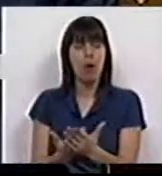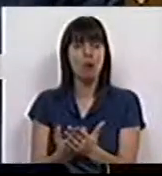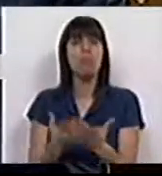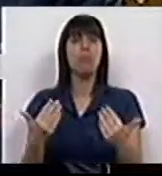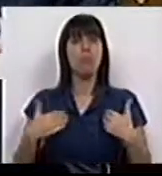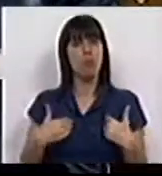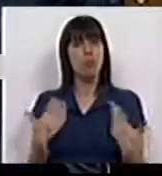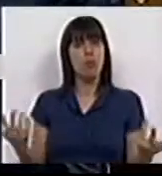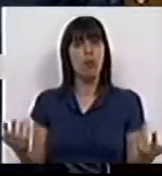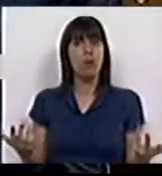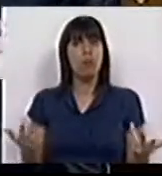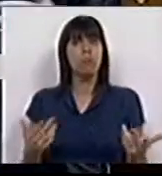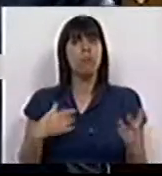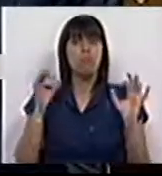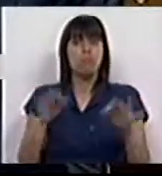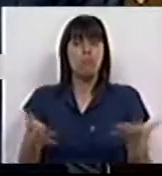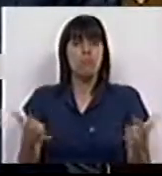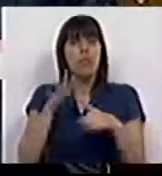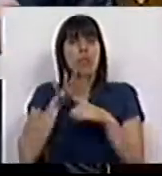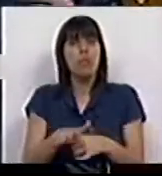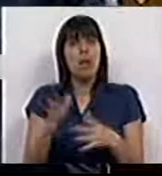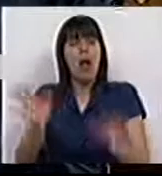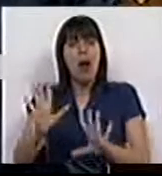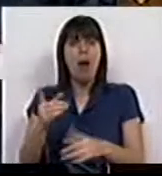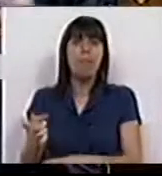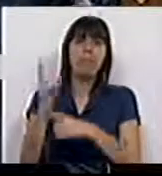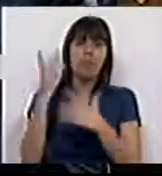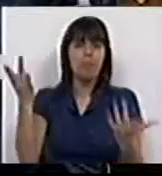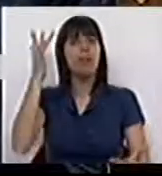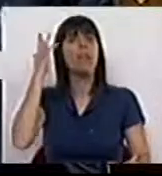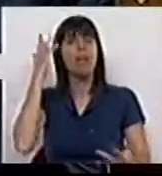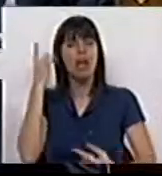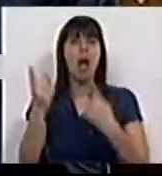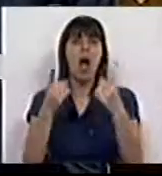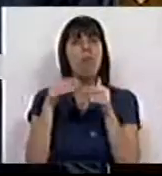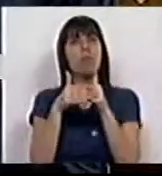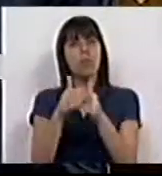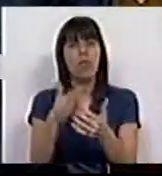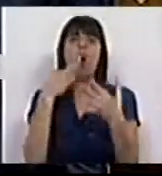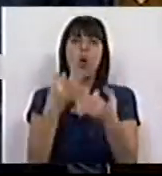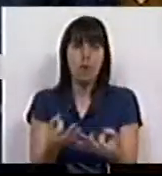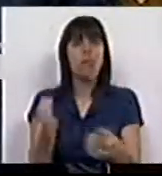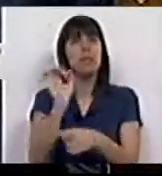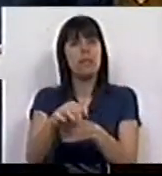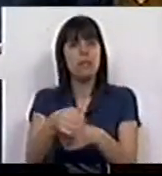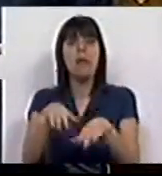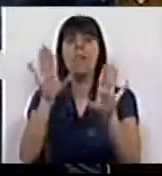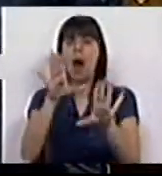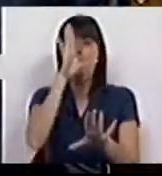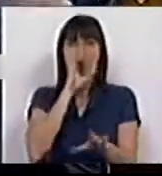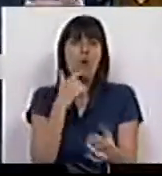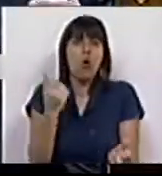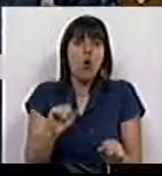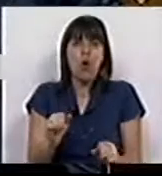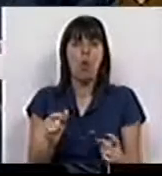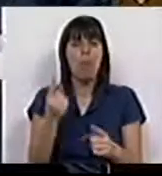Pela nossa parte, terminar com a discriminação dos pescadores, facilitar algum tipo de procedimentos com certeza. Agora, o Governo não